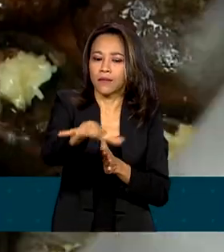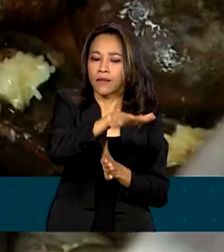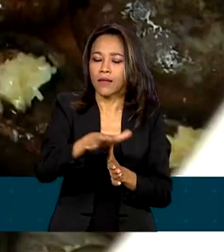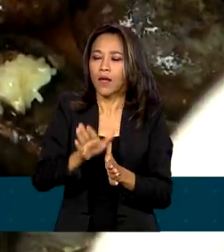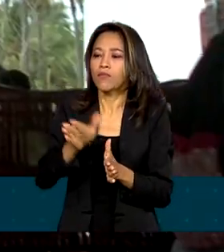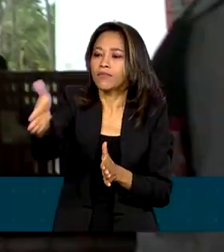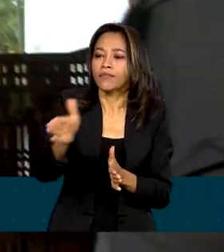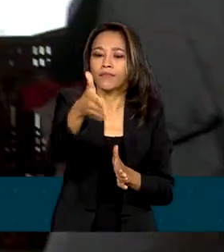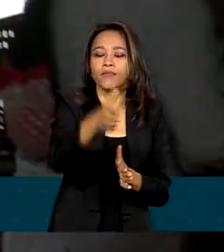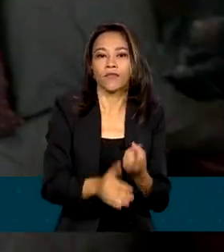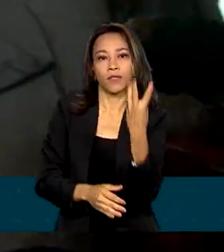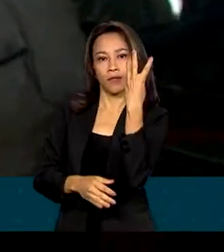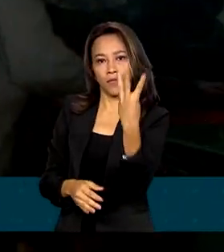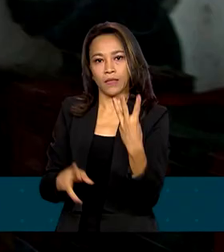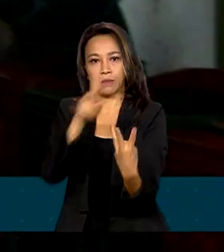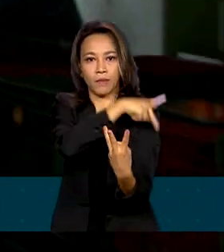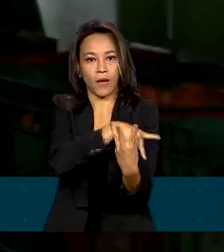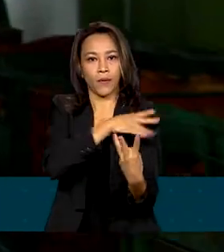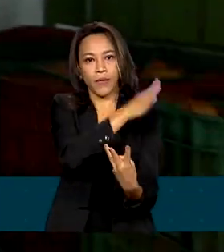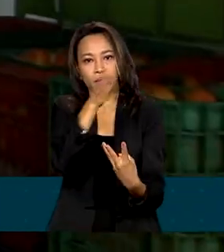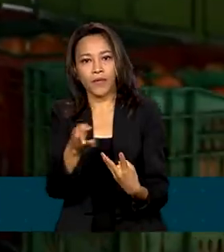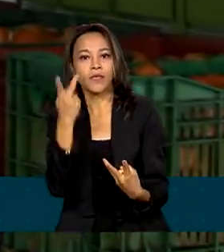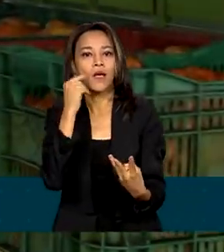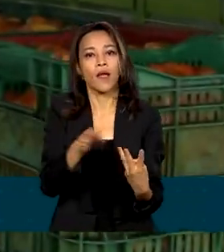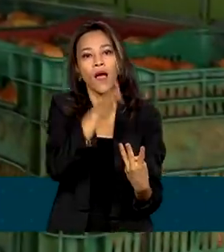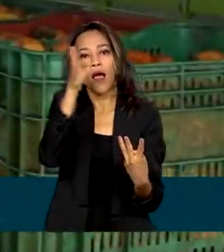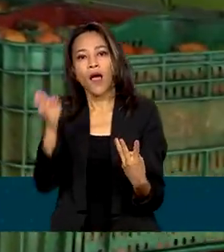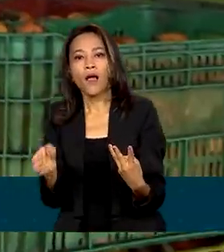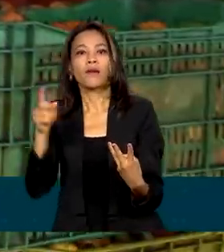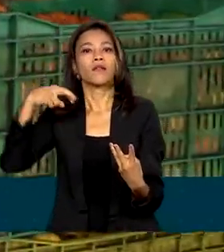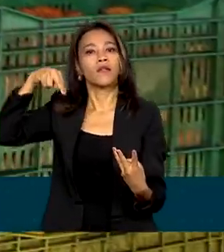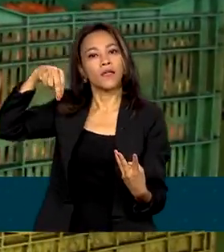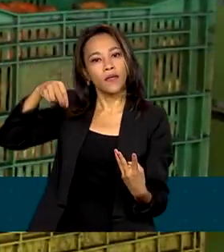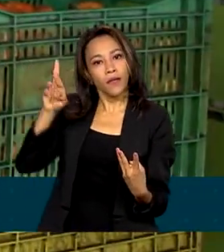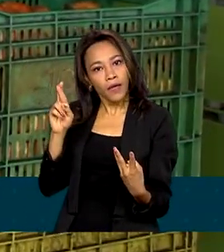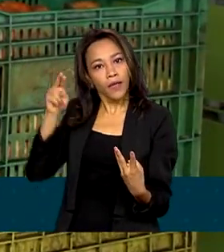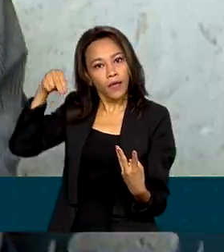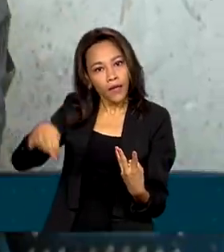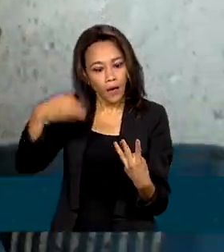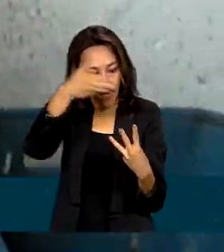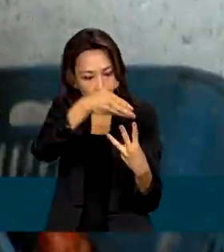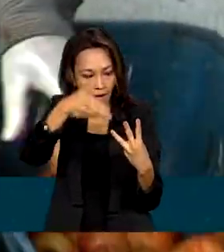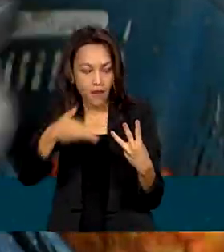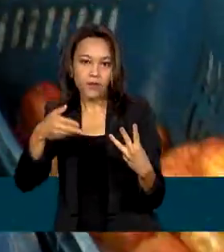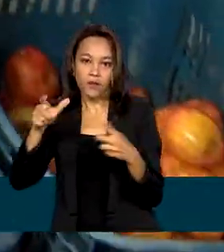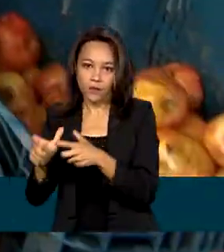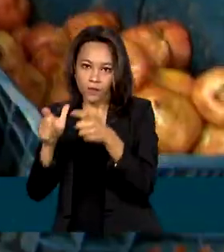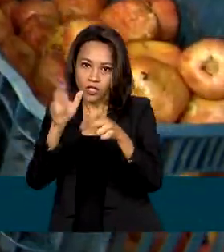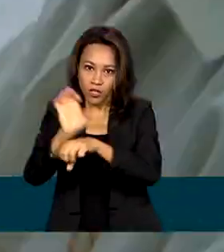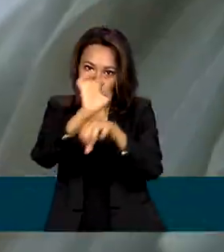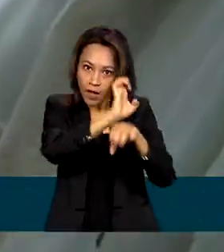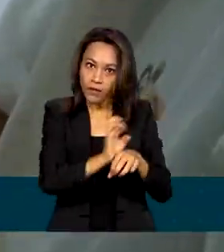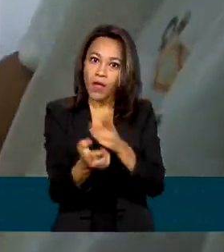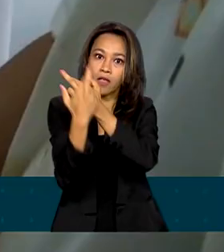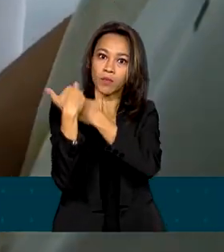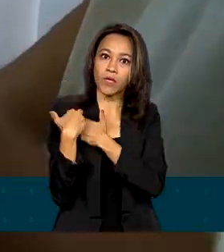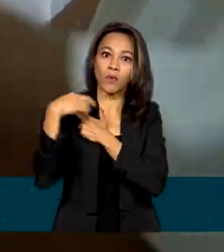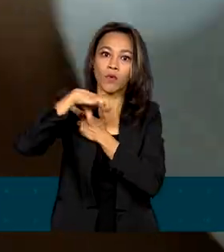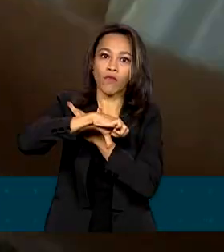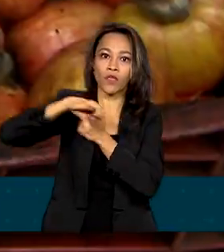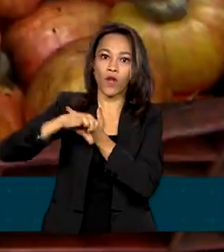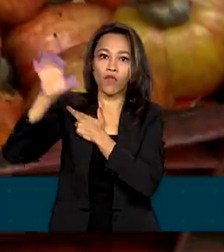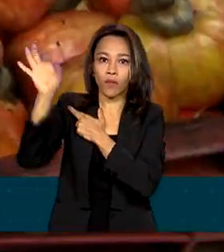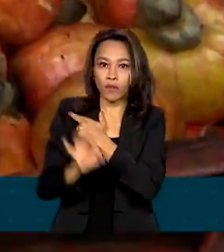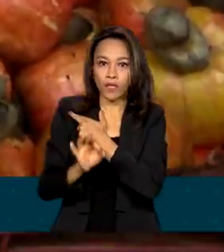ocorreram em três estados, Piauí, Ceará e Rio Grande do Norte. Regiões responsáveis por quase 99%